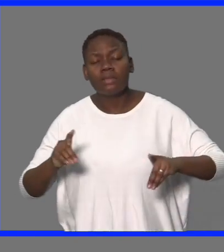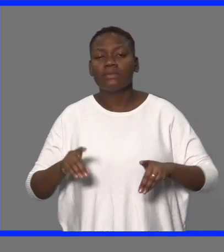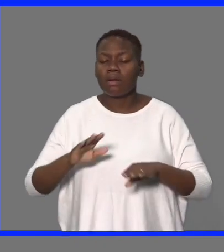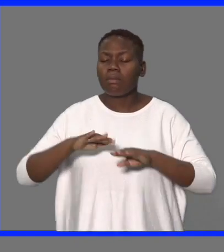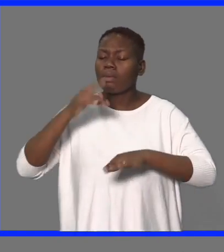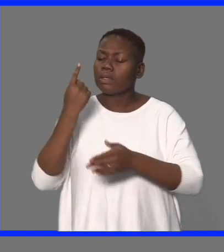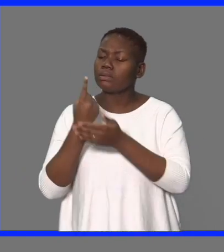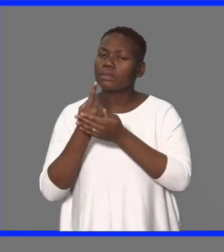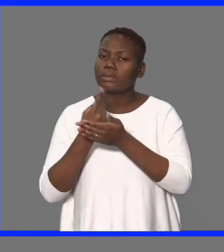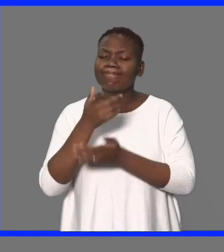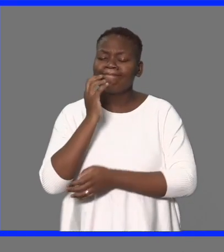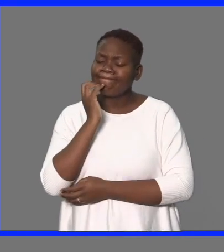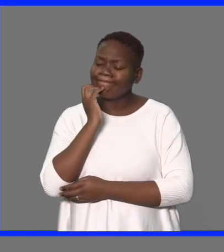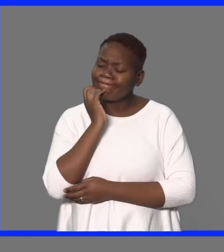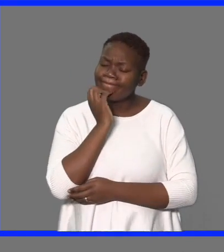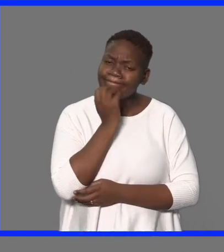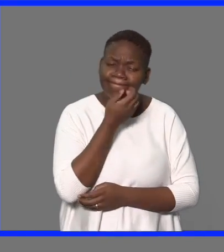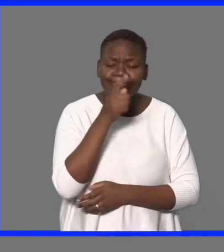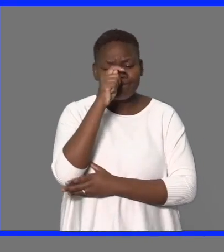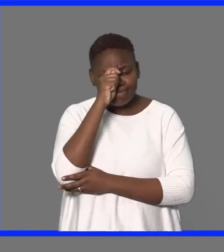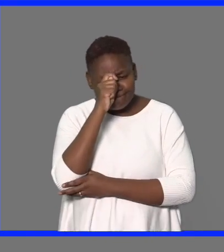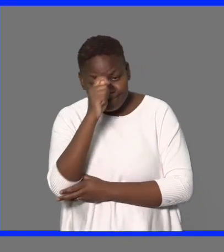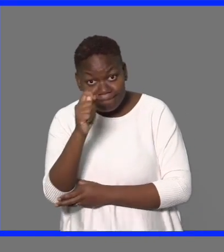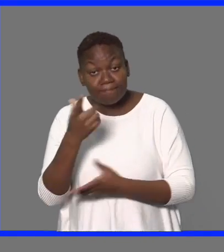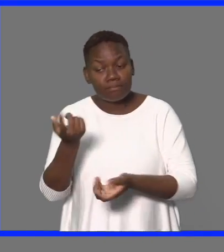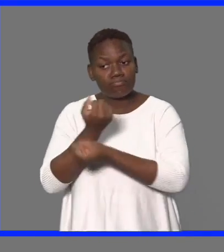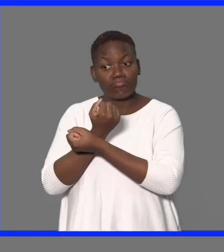a respeitar as medidas de prevenção da Covid-19.